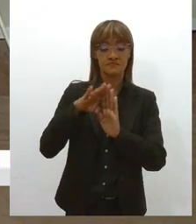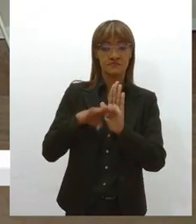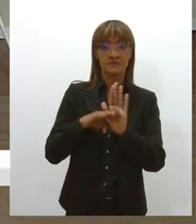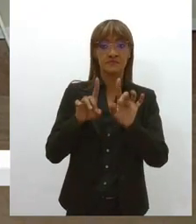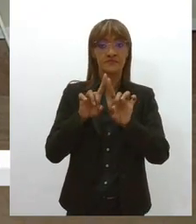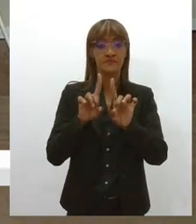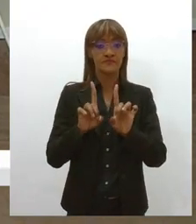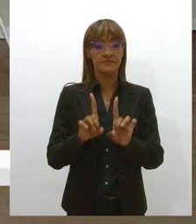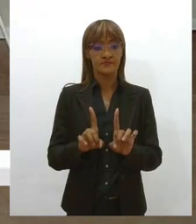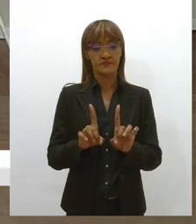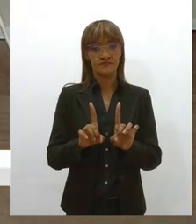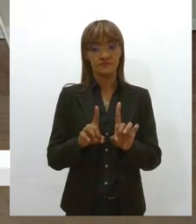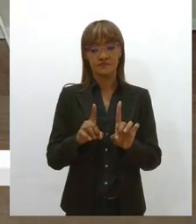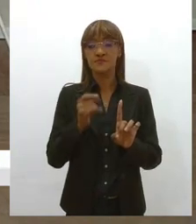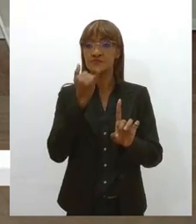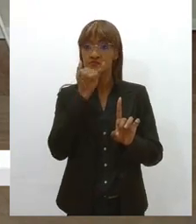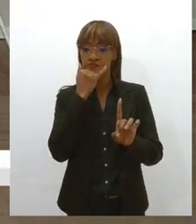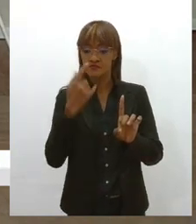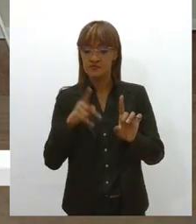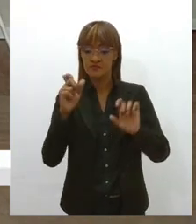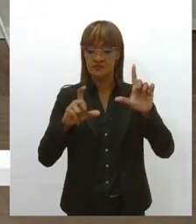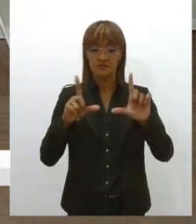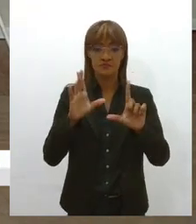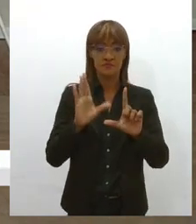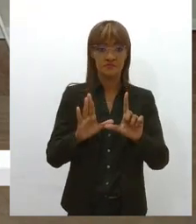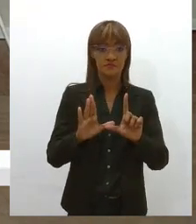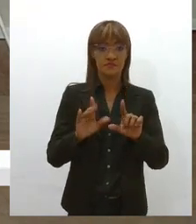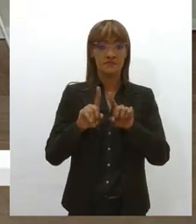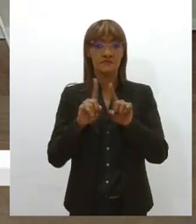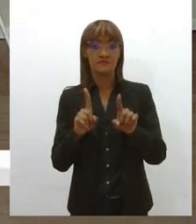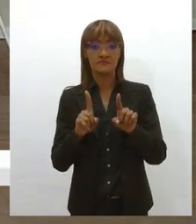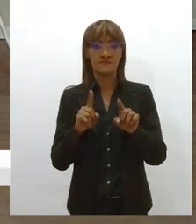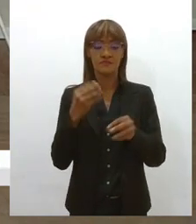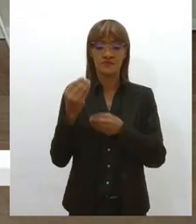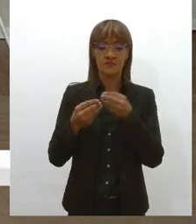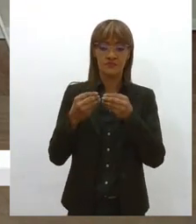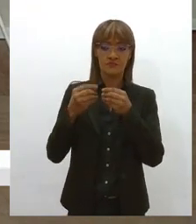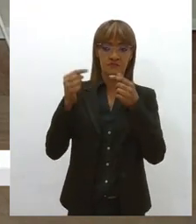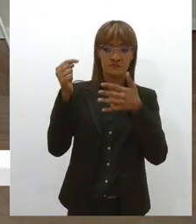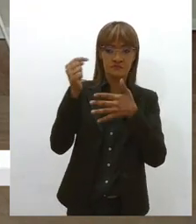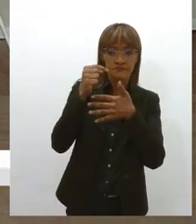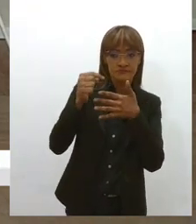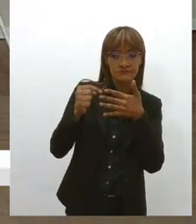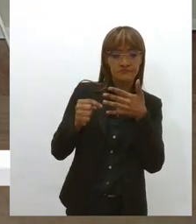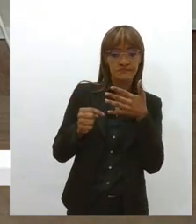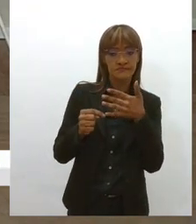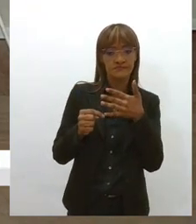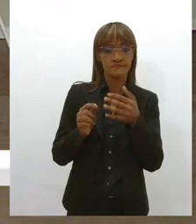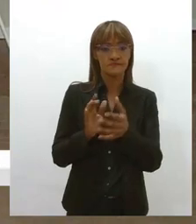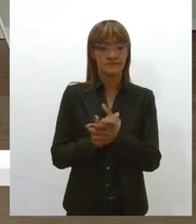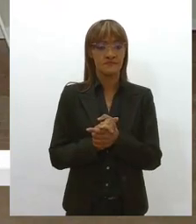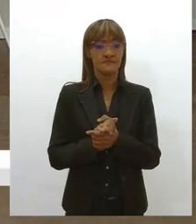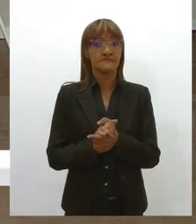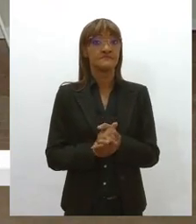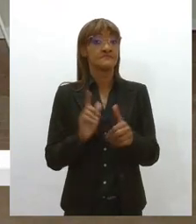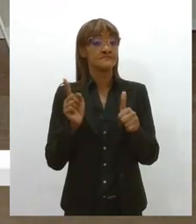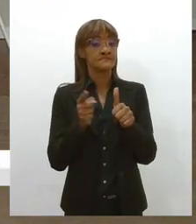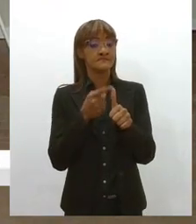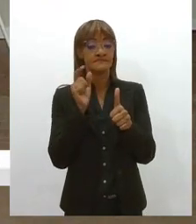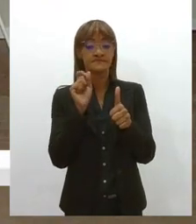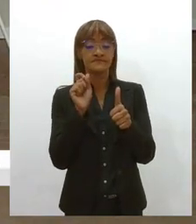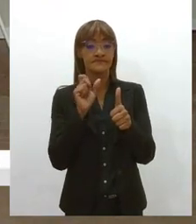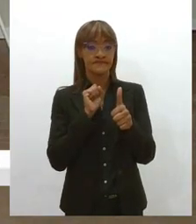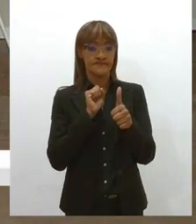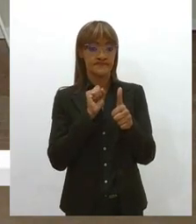a gente pontuar essas ligações que existem aí. Em primeiro lugar, eu queria que você trouxesse para a gente